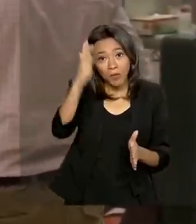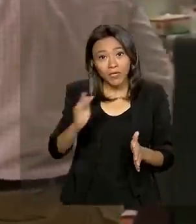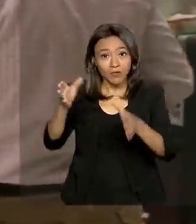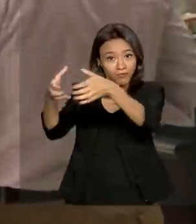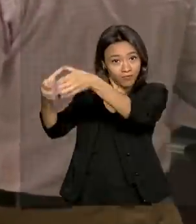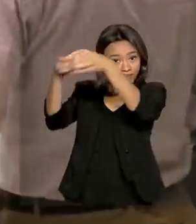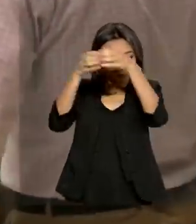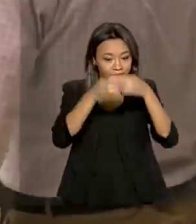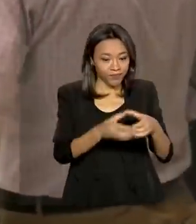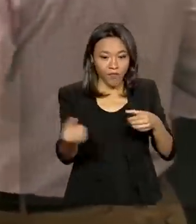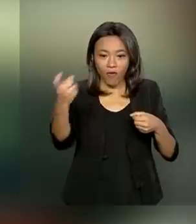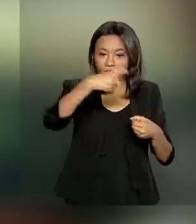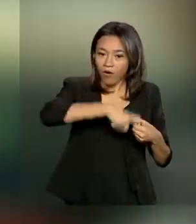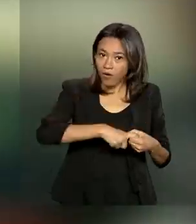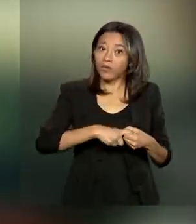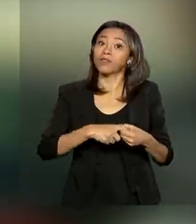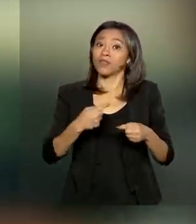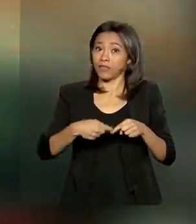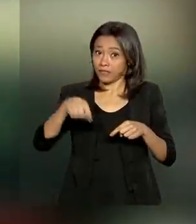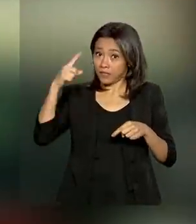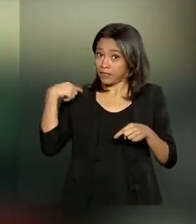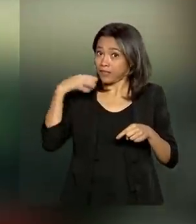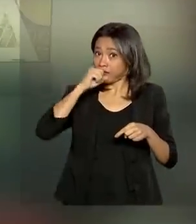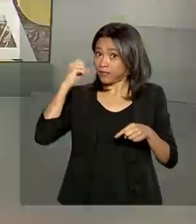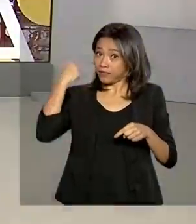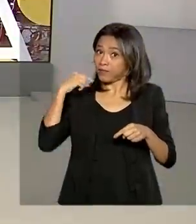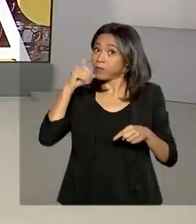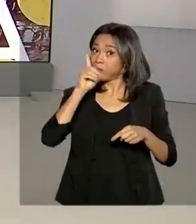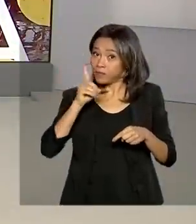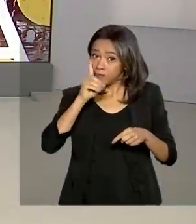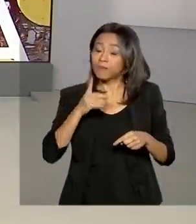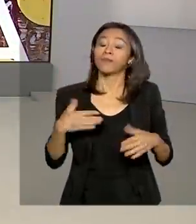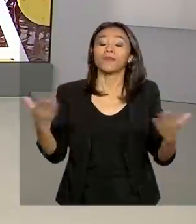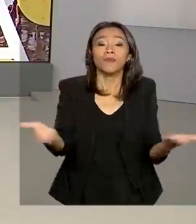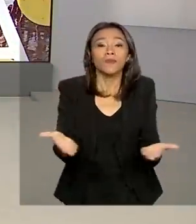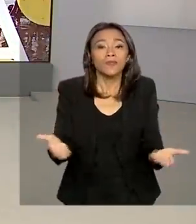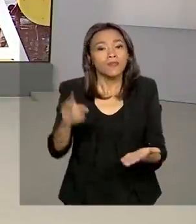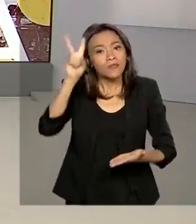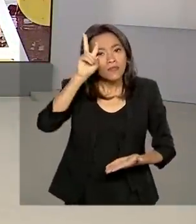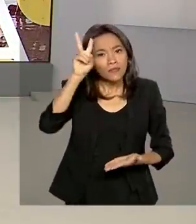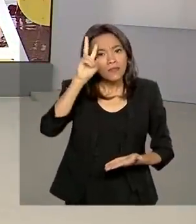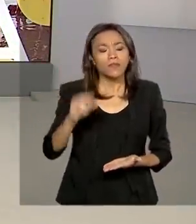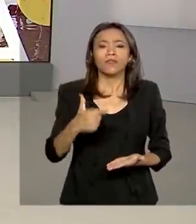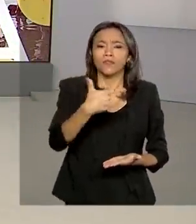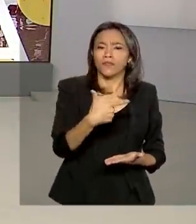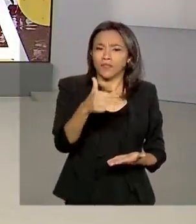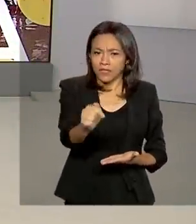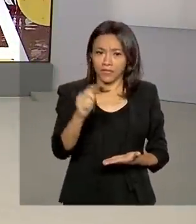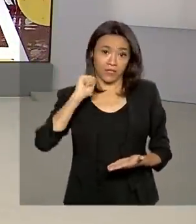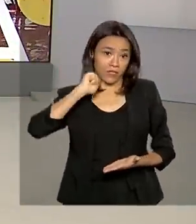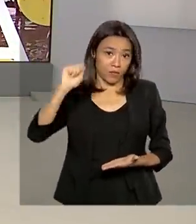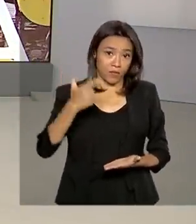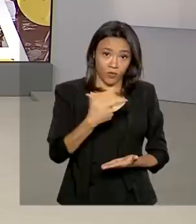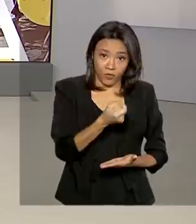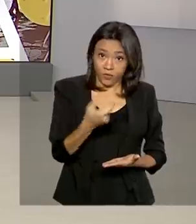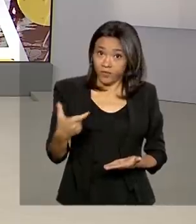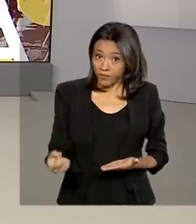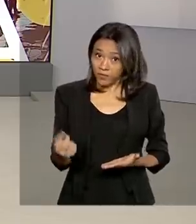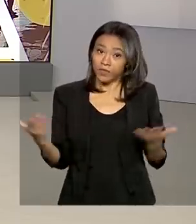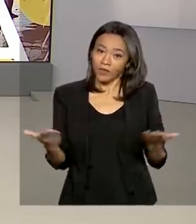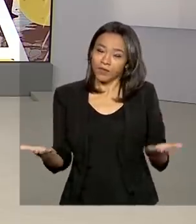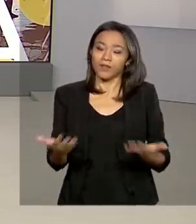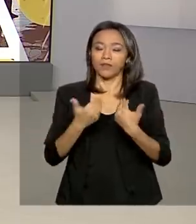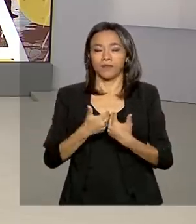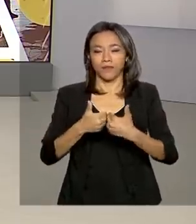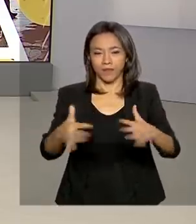retornaram ao país nesse fim de semana. Hoje é segunda-feira, 27 de abril de 2020. O